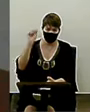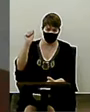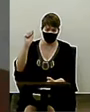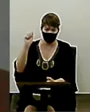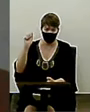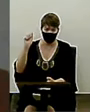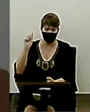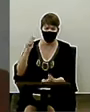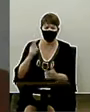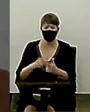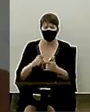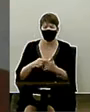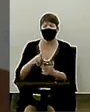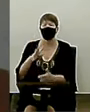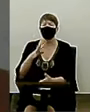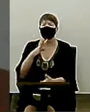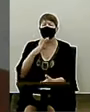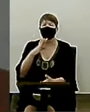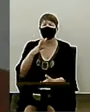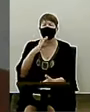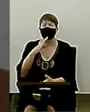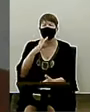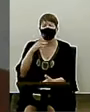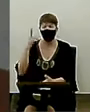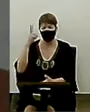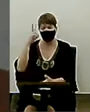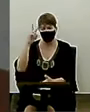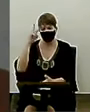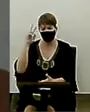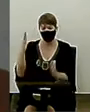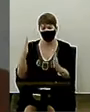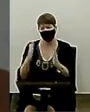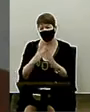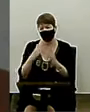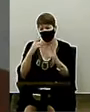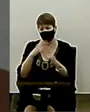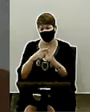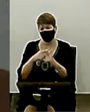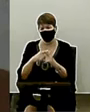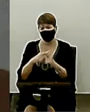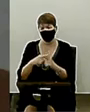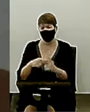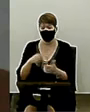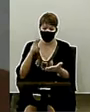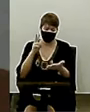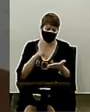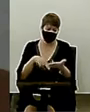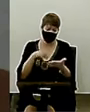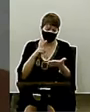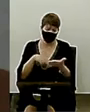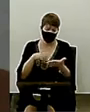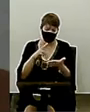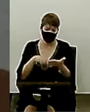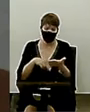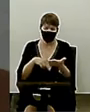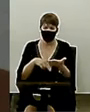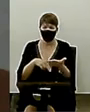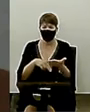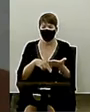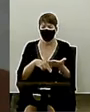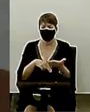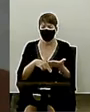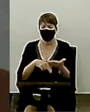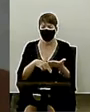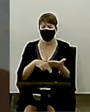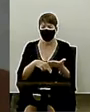conhecer a história da igreja através das decisões do conselho. E aí eu li Valdemar Rose fundou a